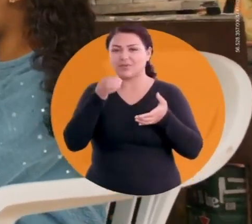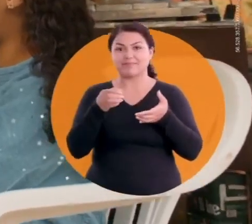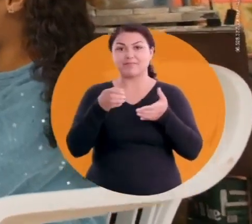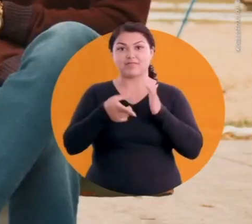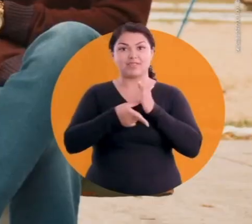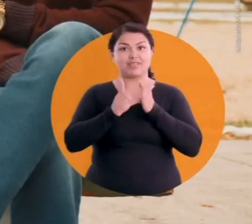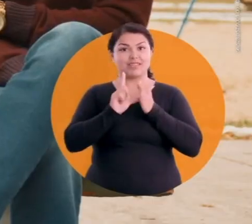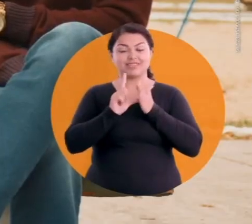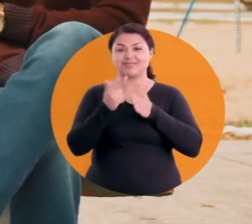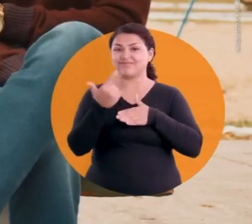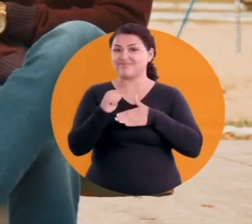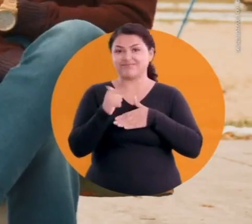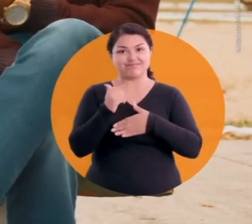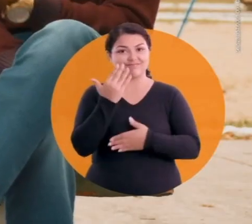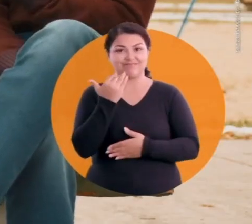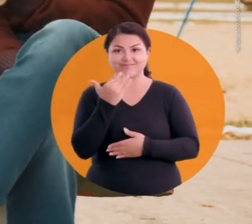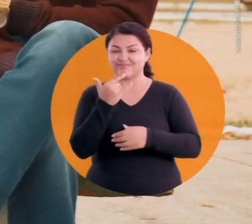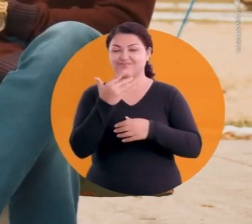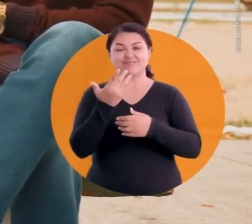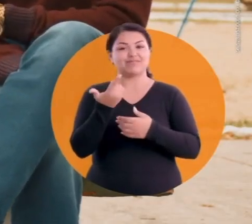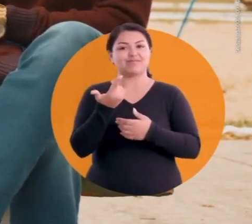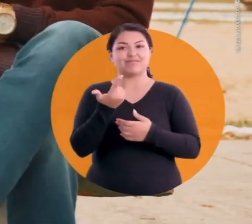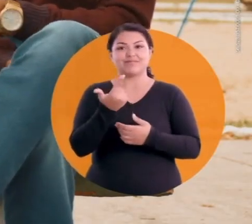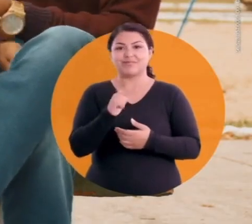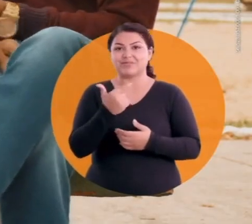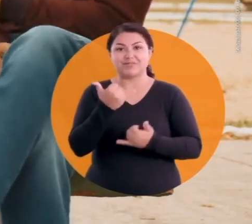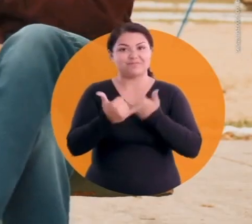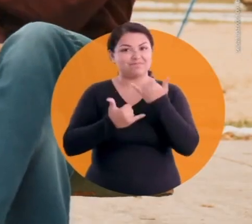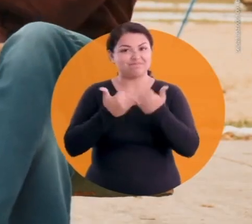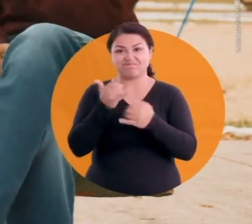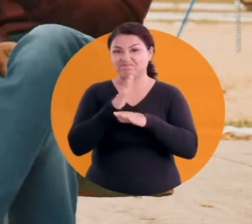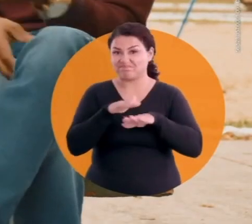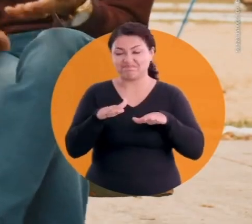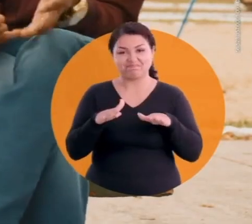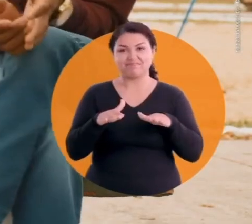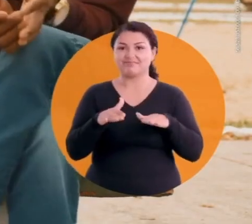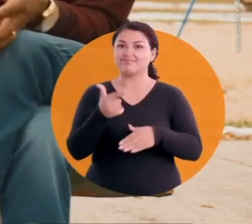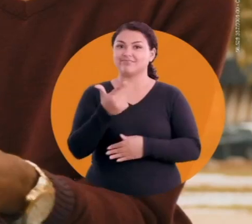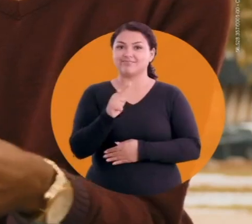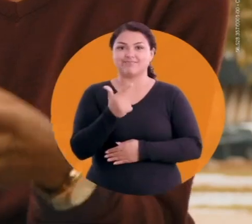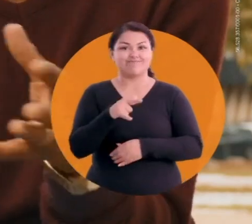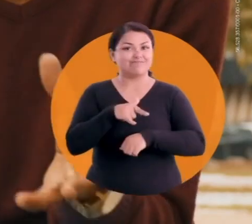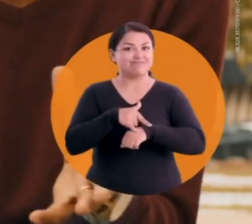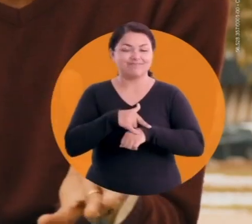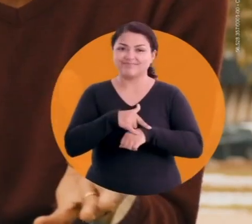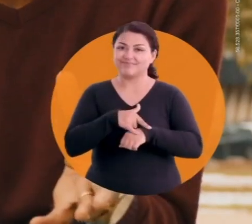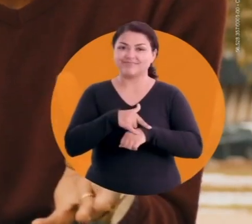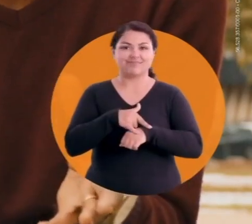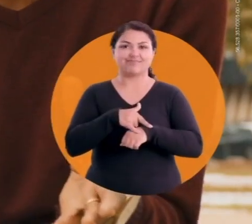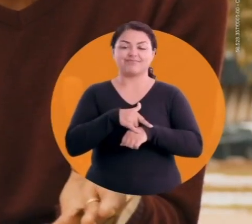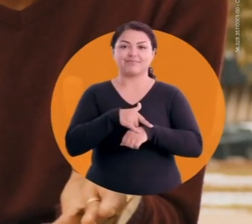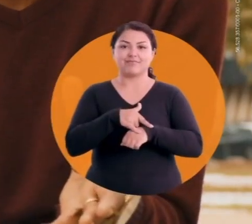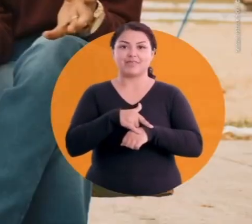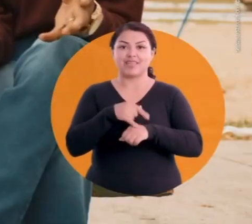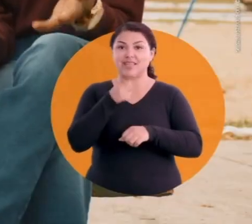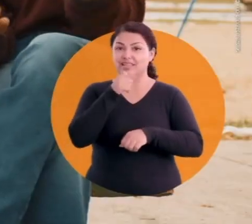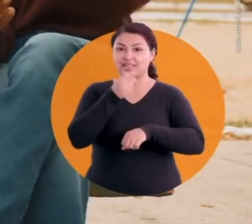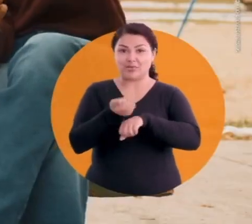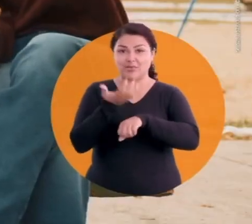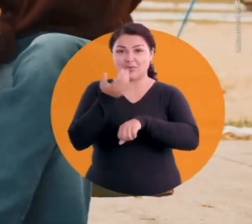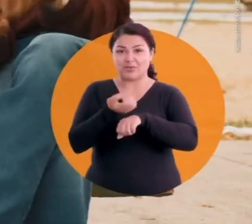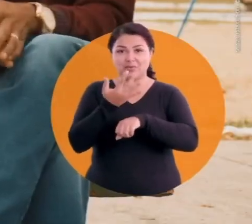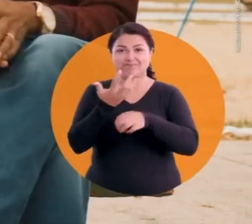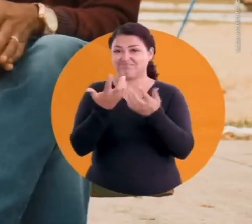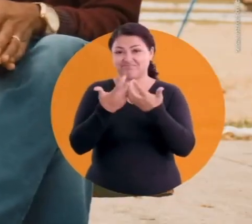caldo de cana Antes não tinha os quiosques, não tinha brinquedo pras crianças, não tinha banheiro, né? Os